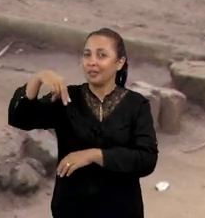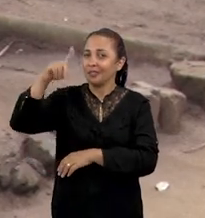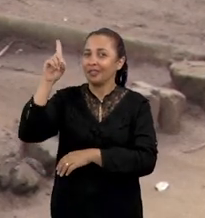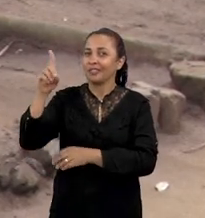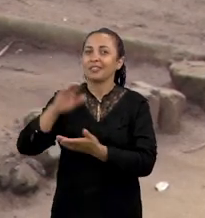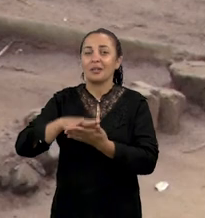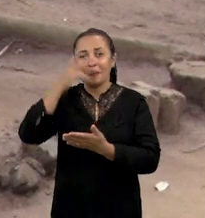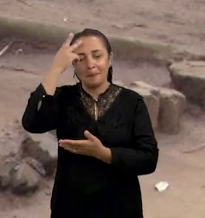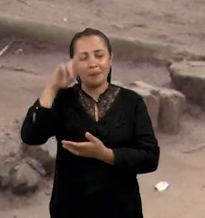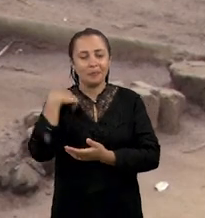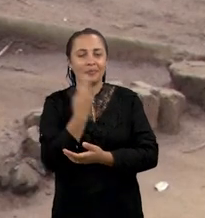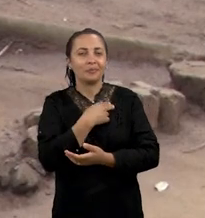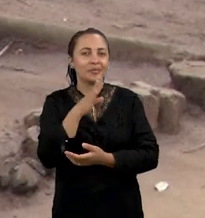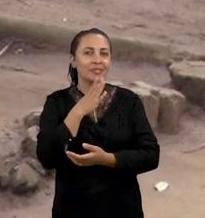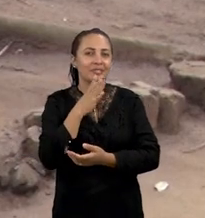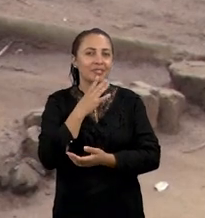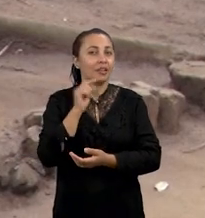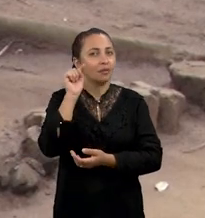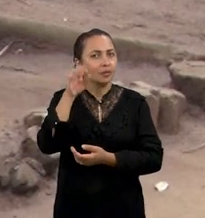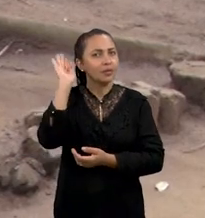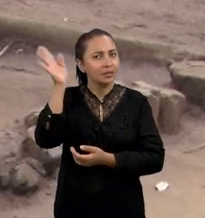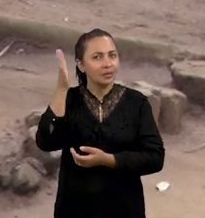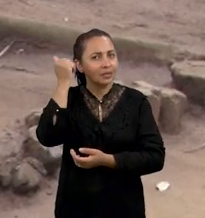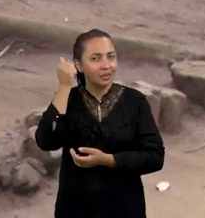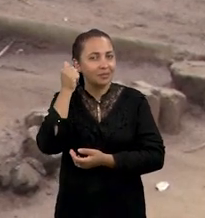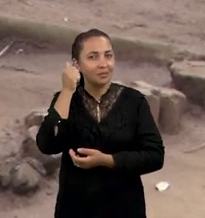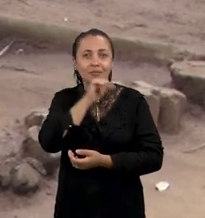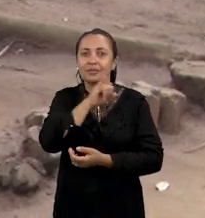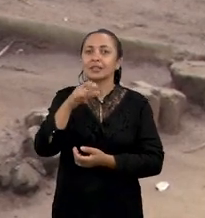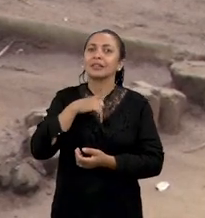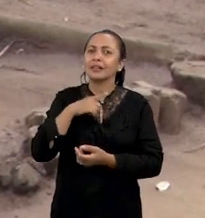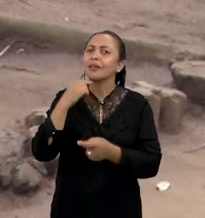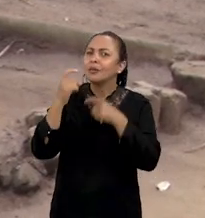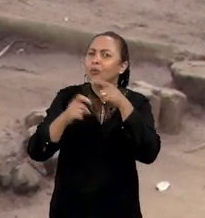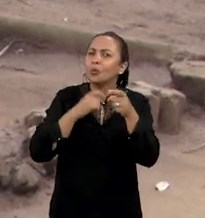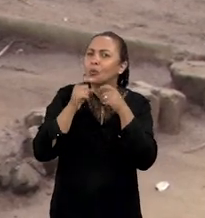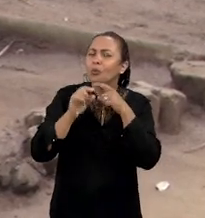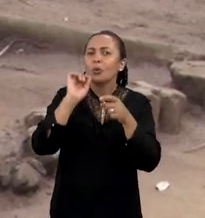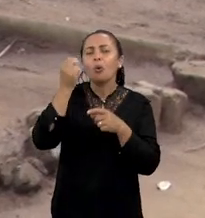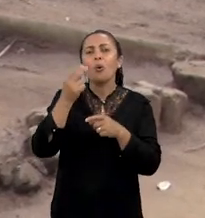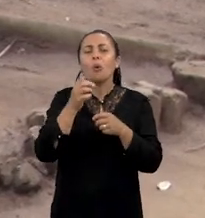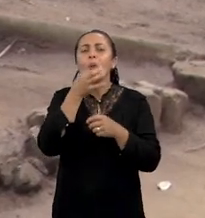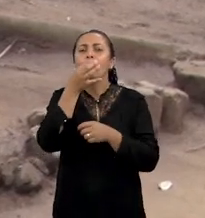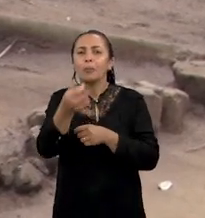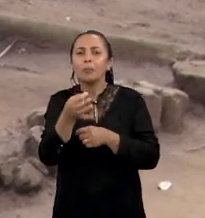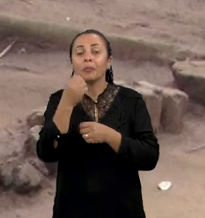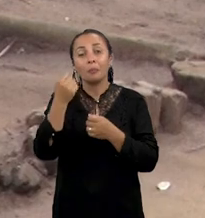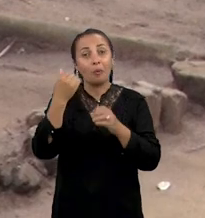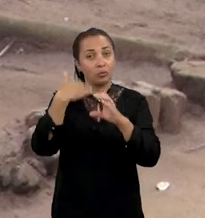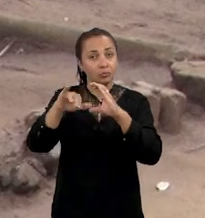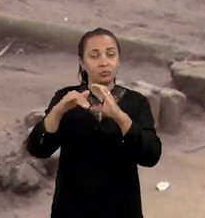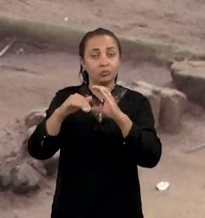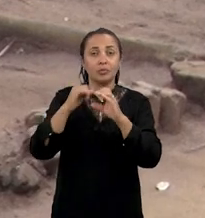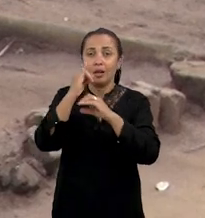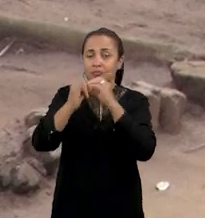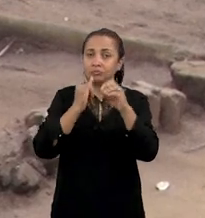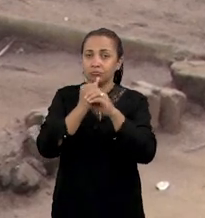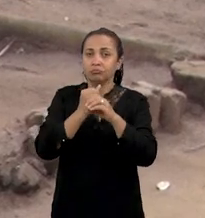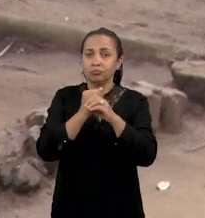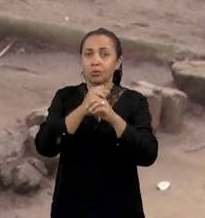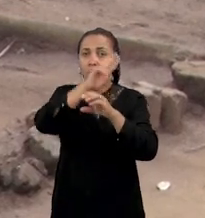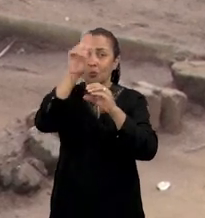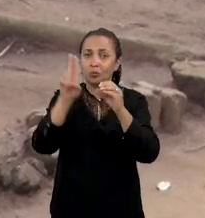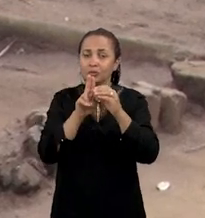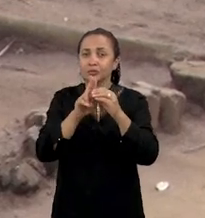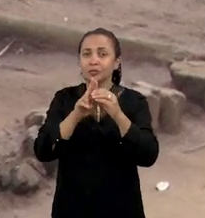públicas de ensino superior do Nordeste para a gente conhecer. E você já sabe, se tem dúvida ou sugestão, envia para o nosso